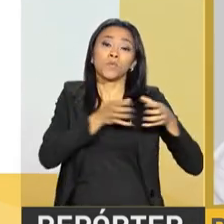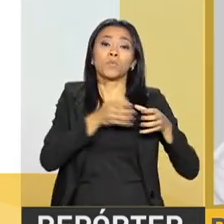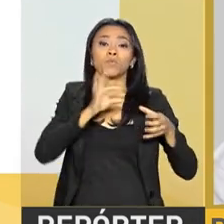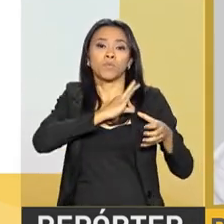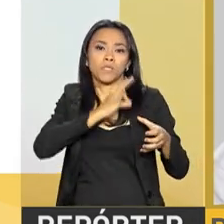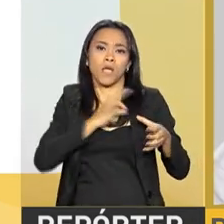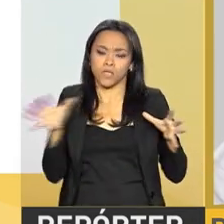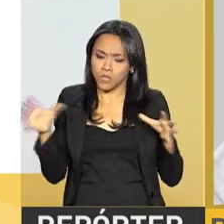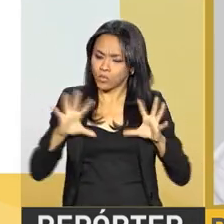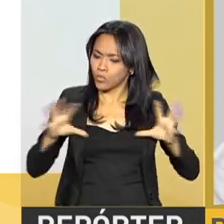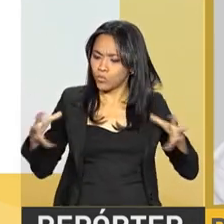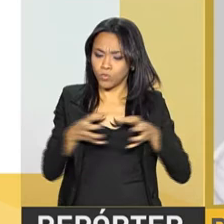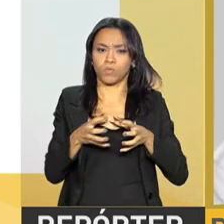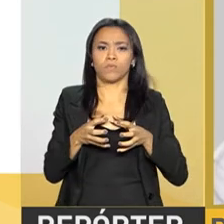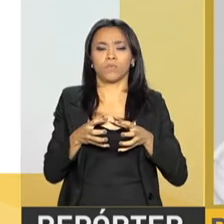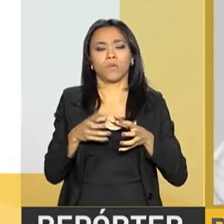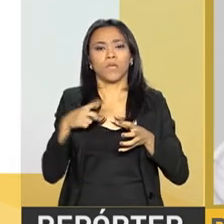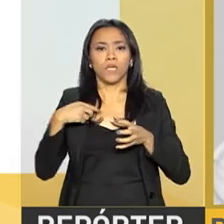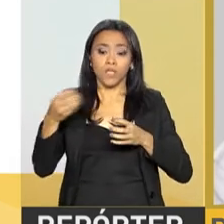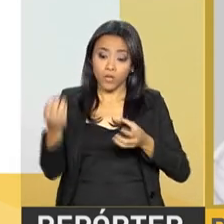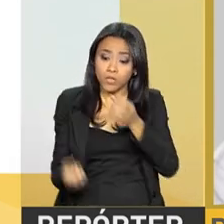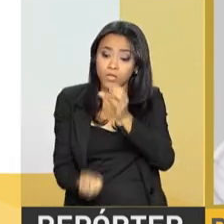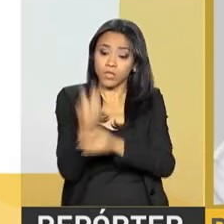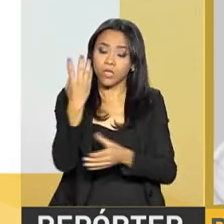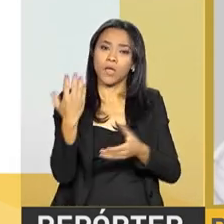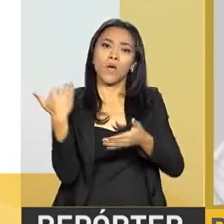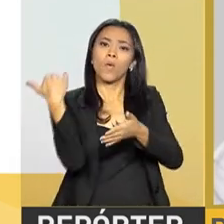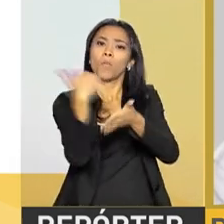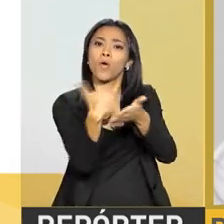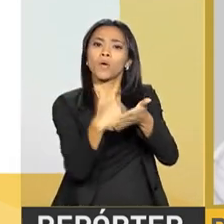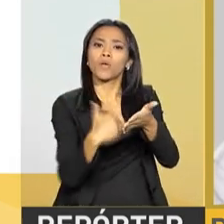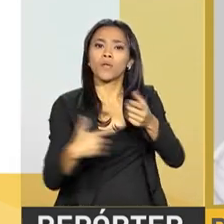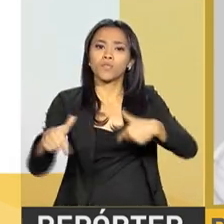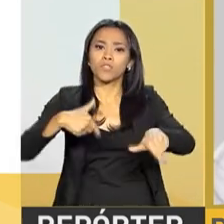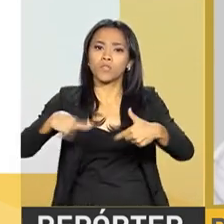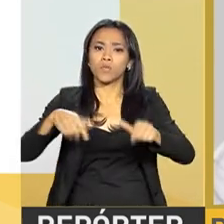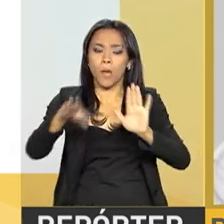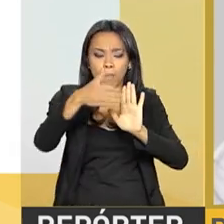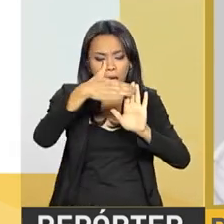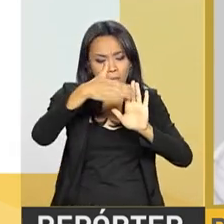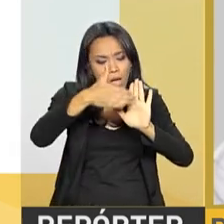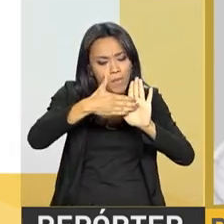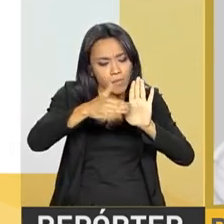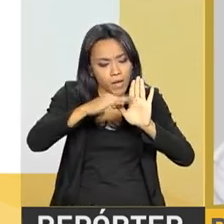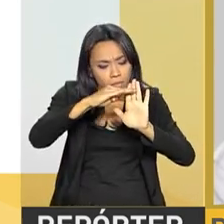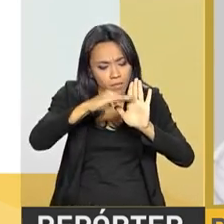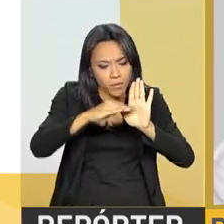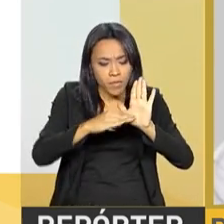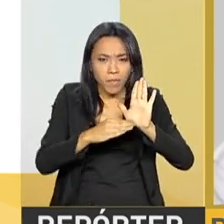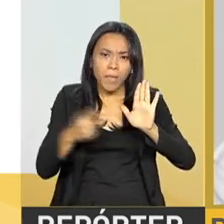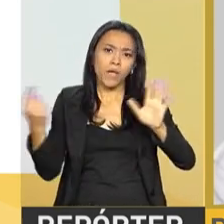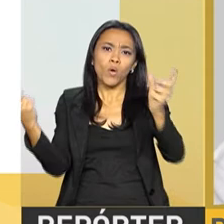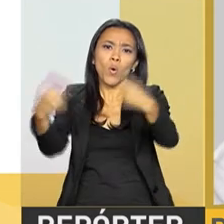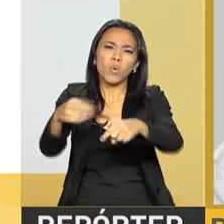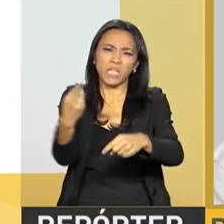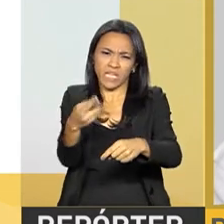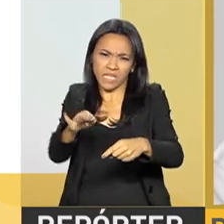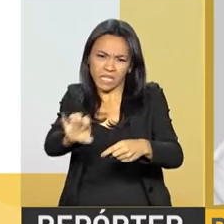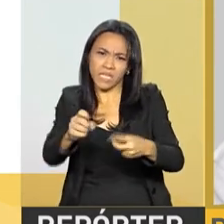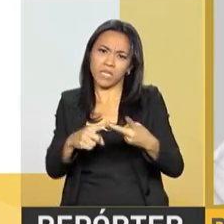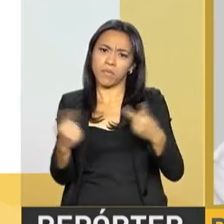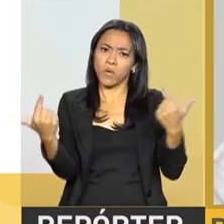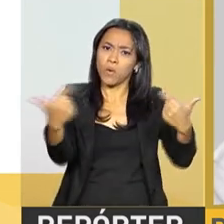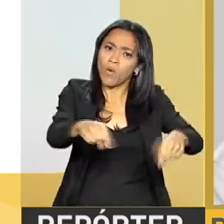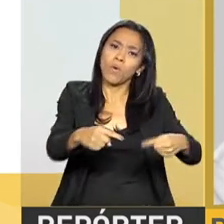participando. E montamos um programa ponto a ponto para atacar as rotas do tráfico, atacar as quadrilhas, os